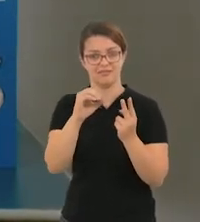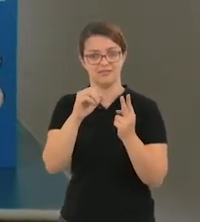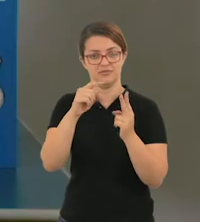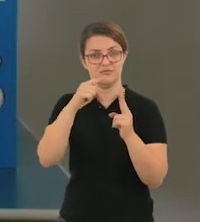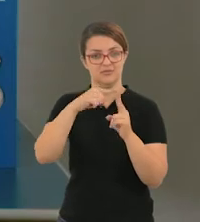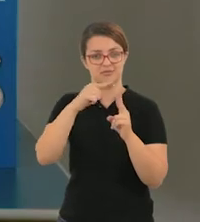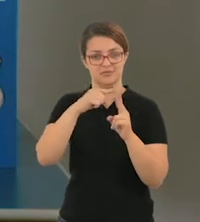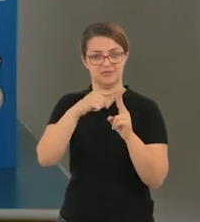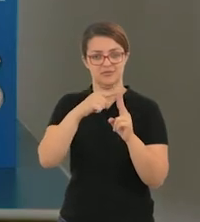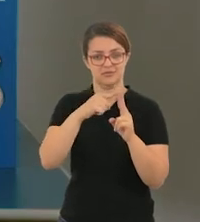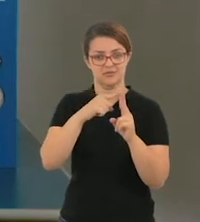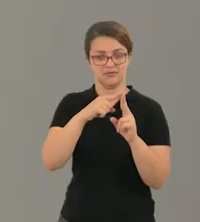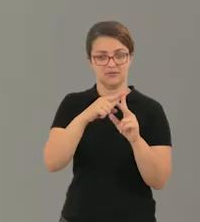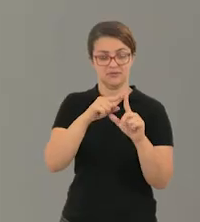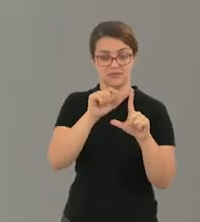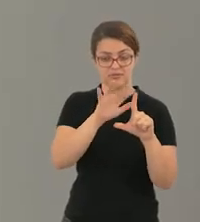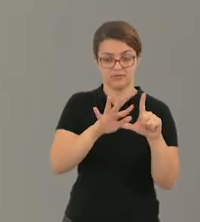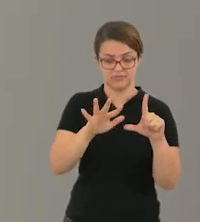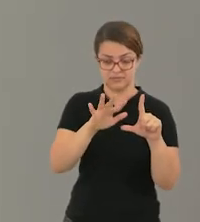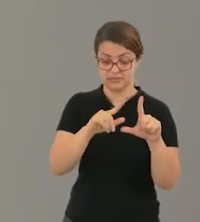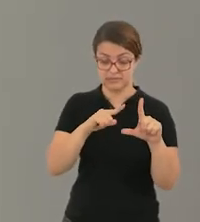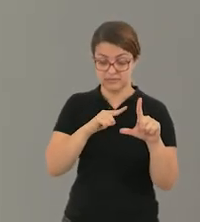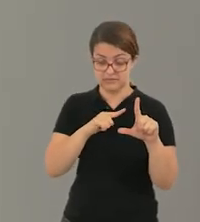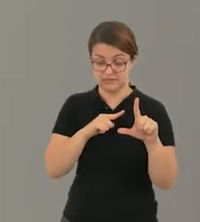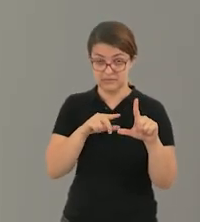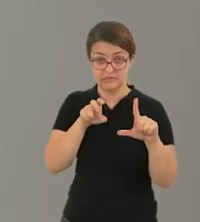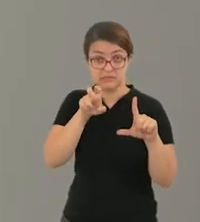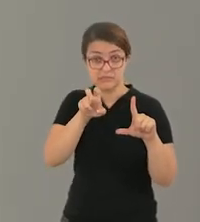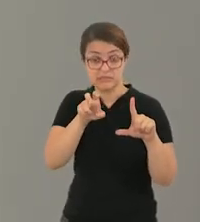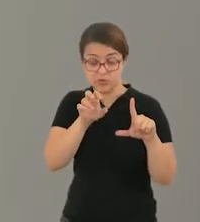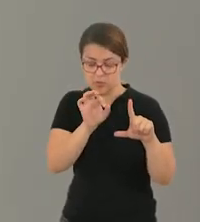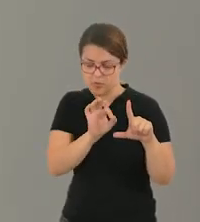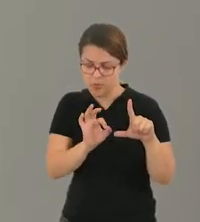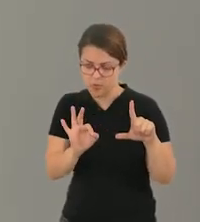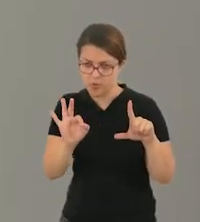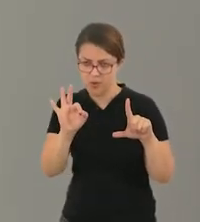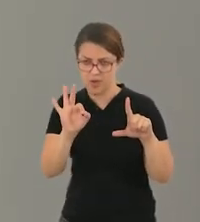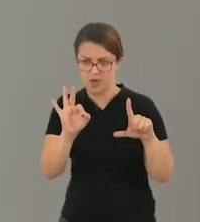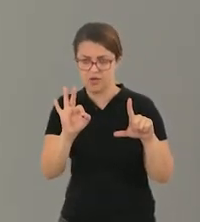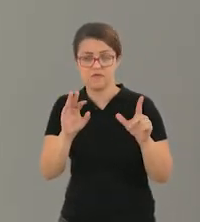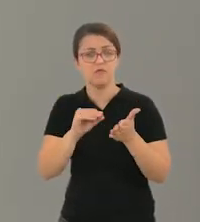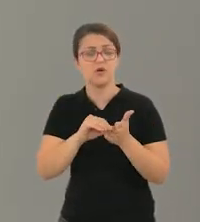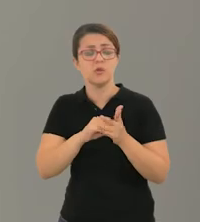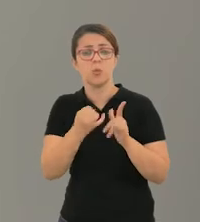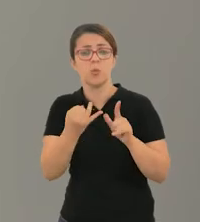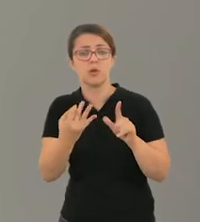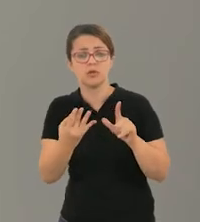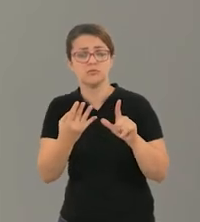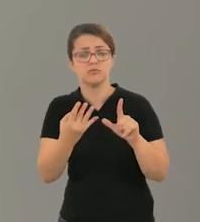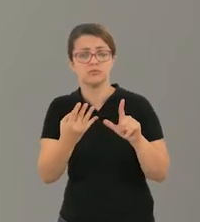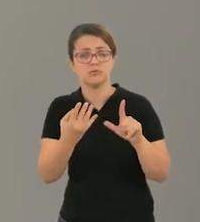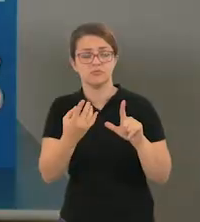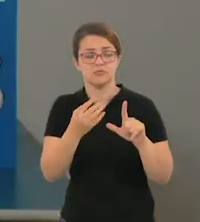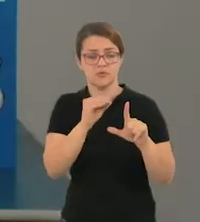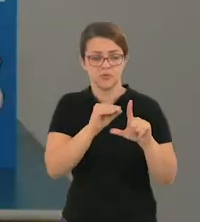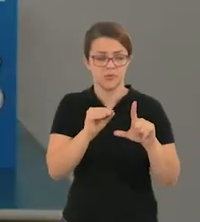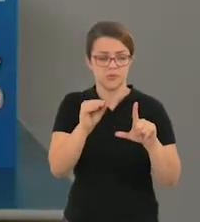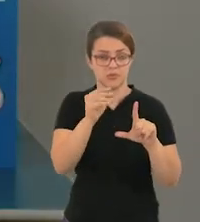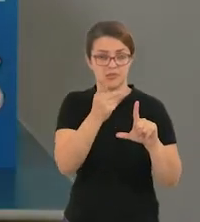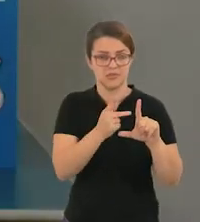conjunto já estava desenhado 5 bolinhas. E para completar uma dezena, eu desenhei mais 5.